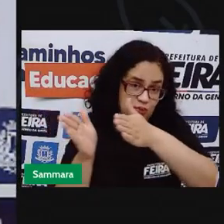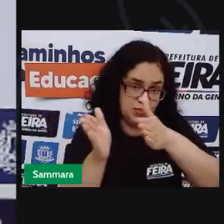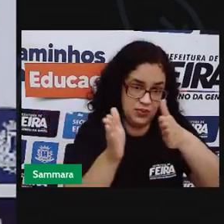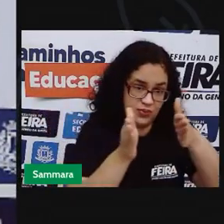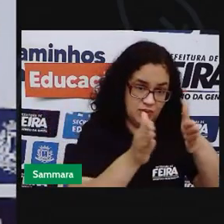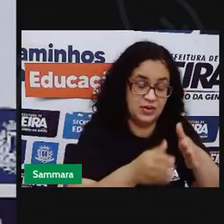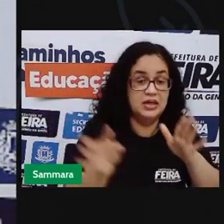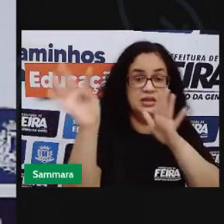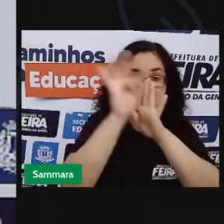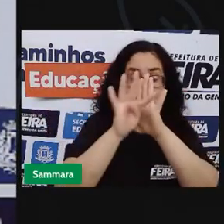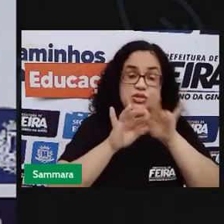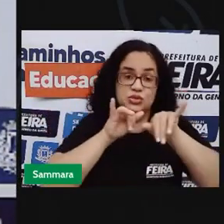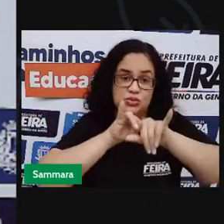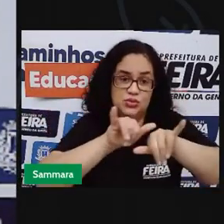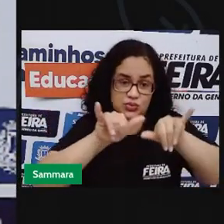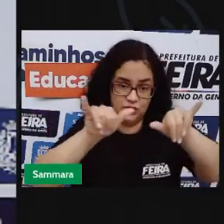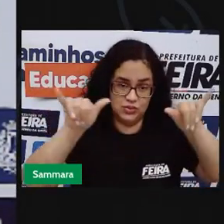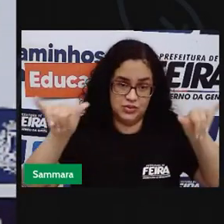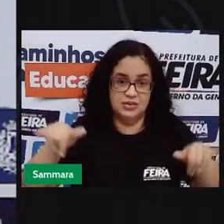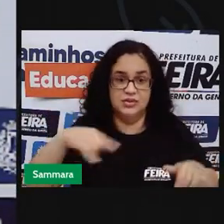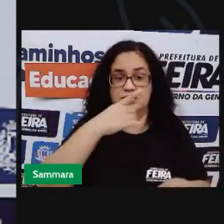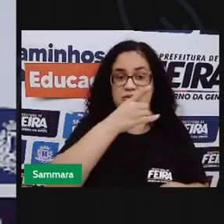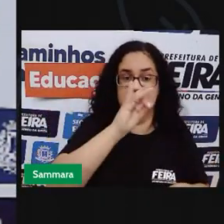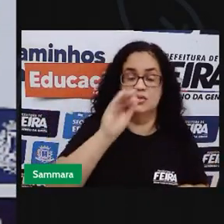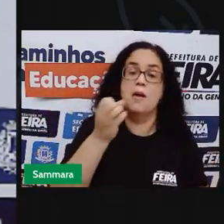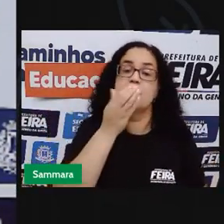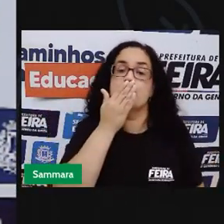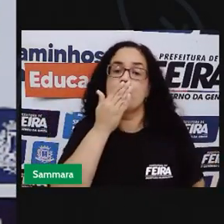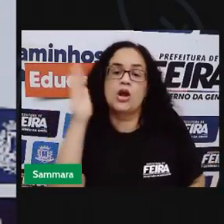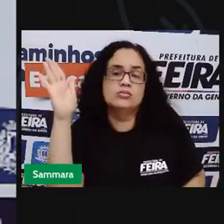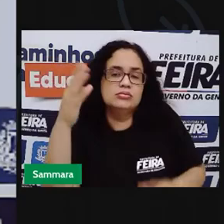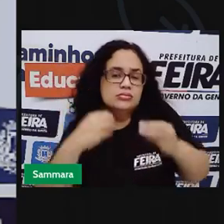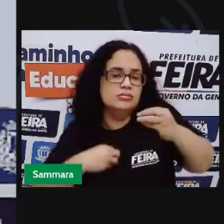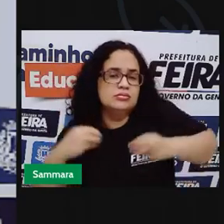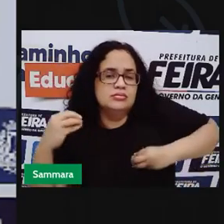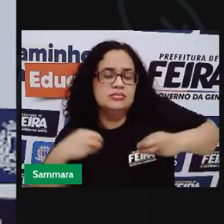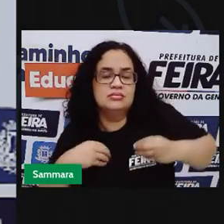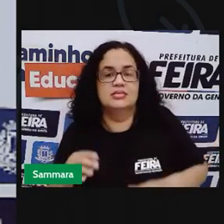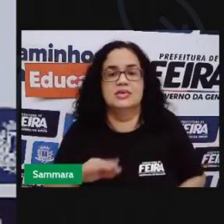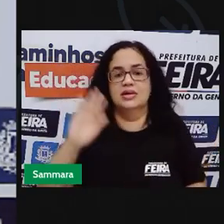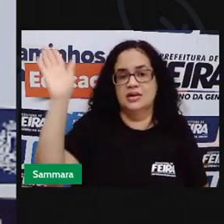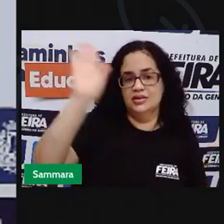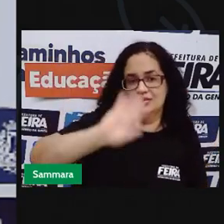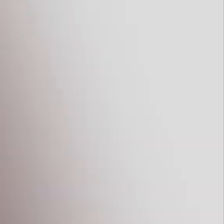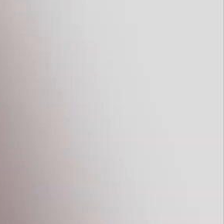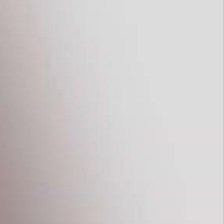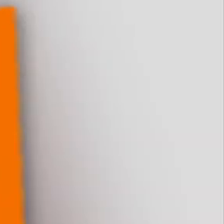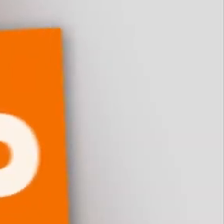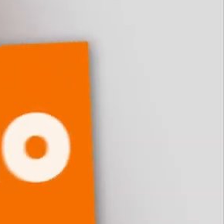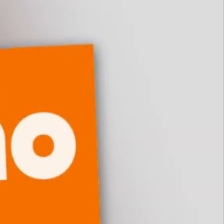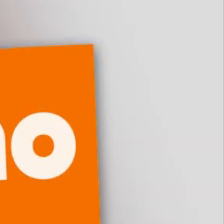de textos publicitários por alguns dias. Então, um beijo no seu coração e até a próxima aula.